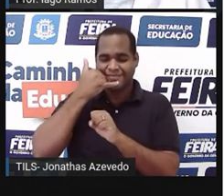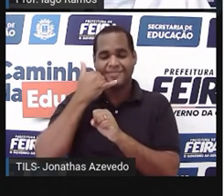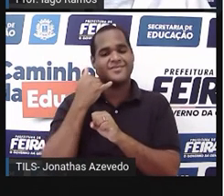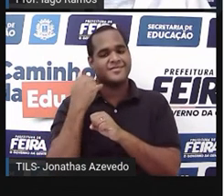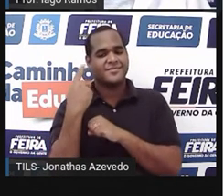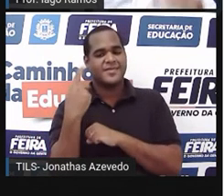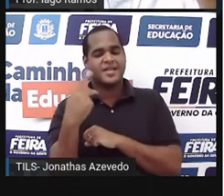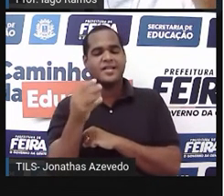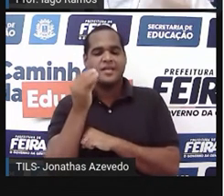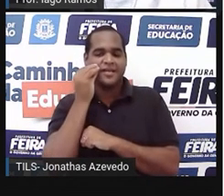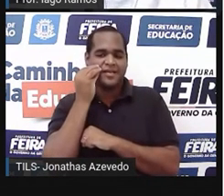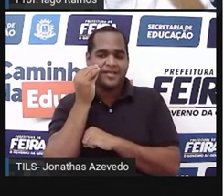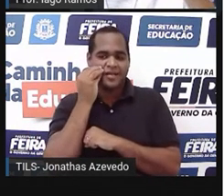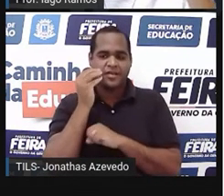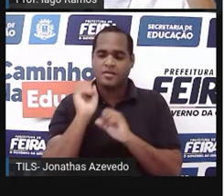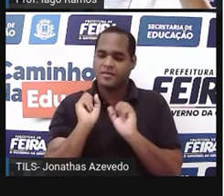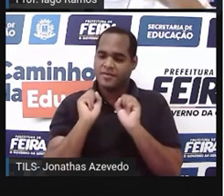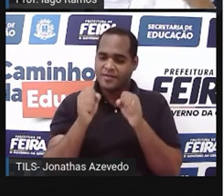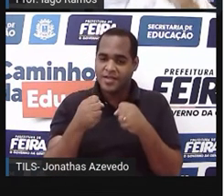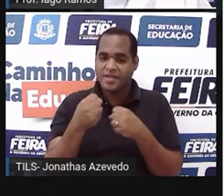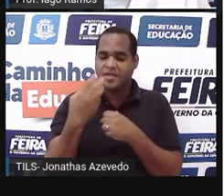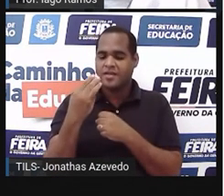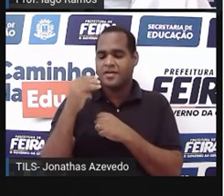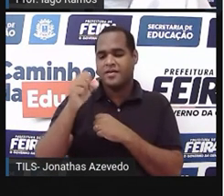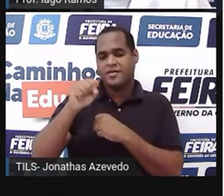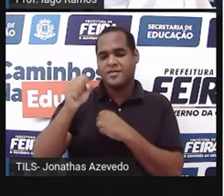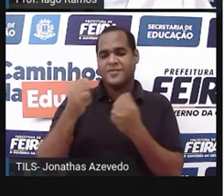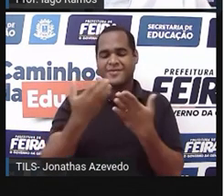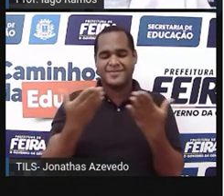você vai ter apenas 30 segundos